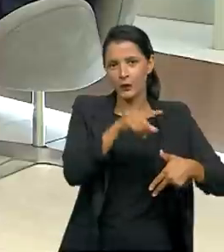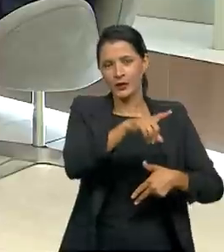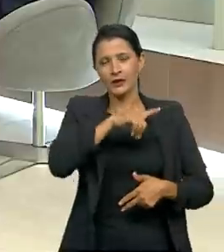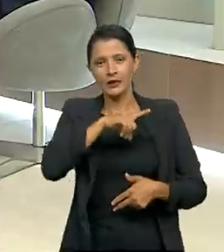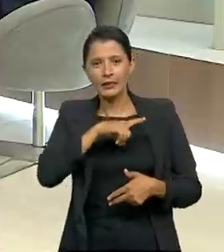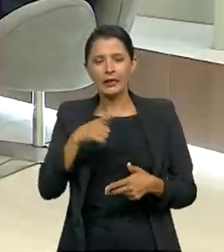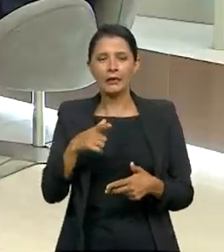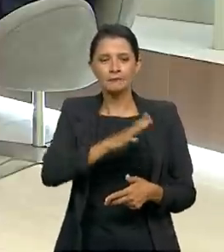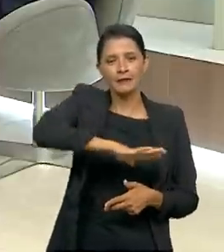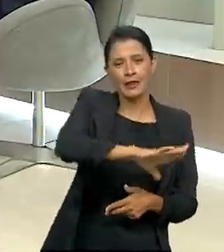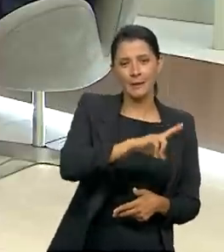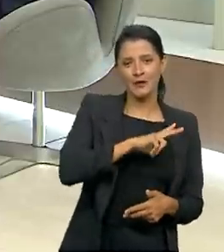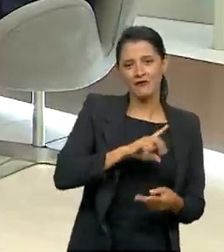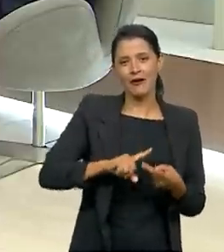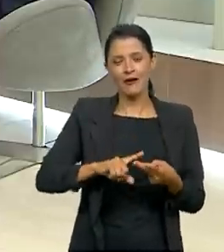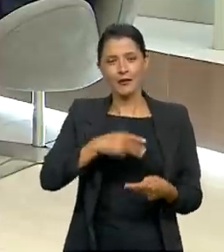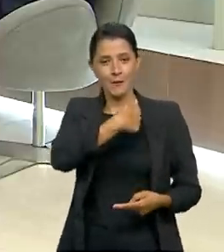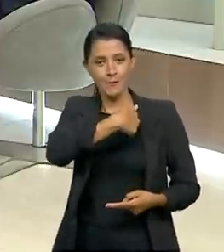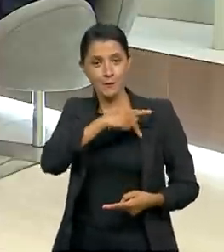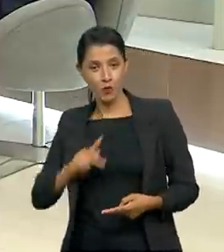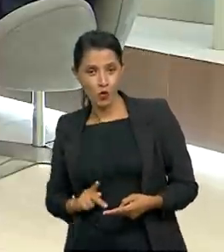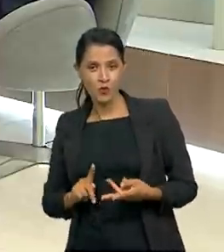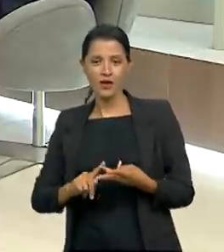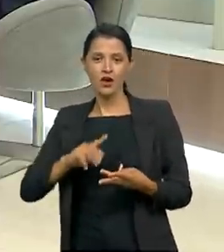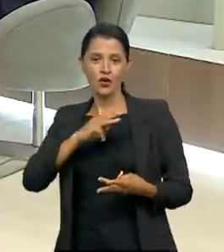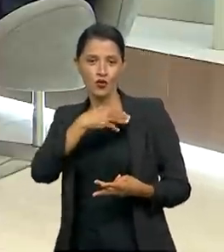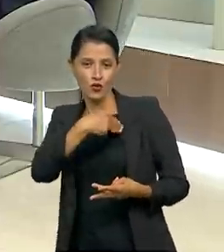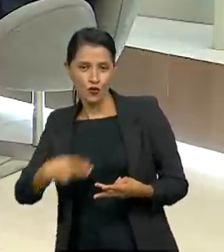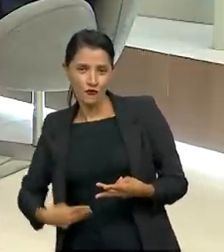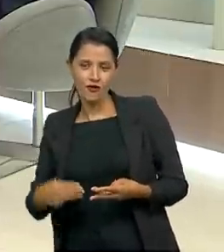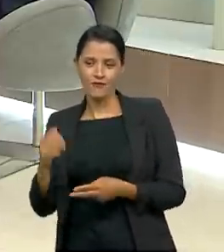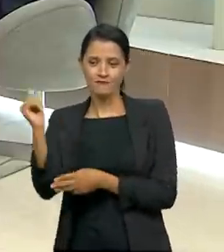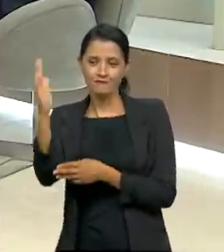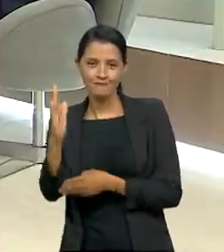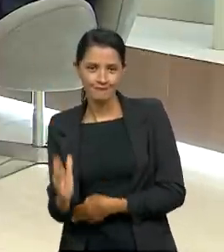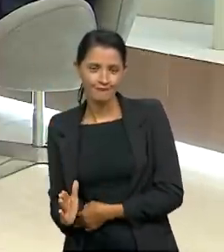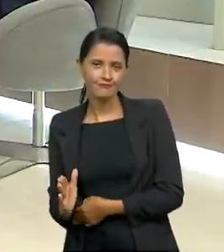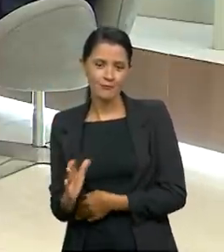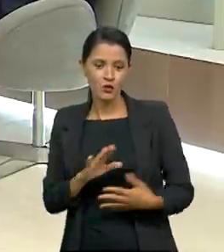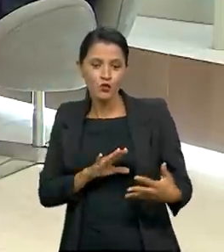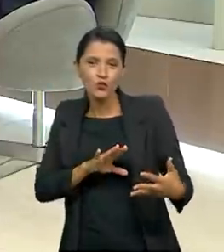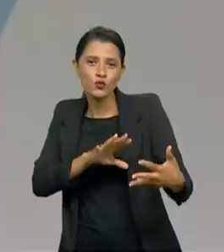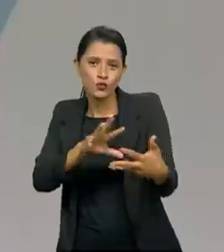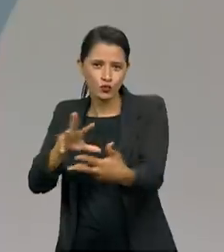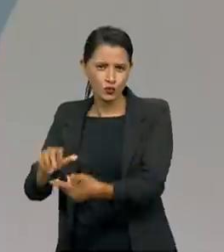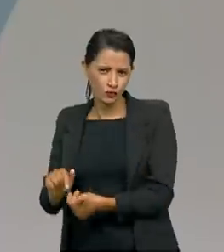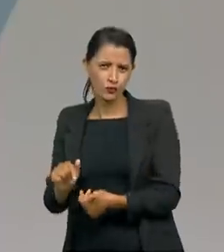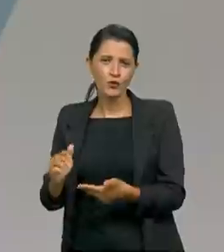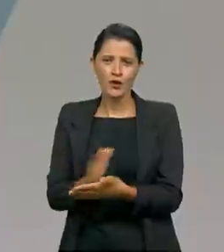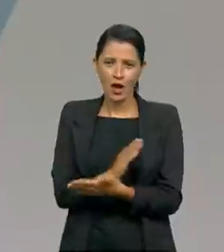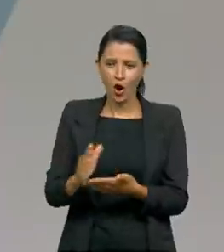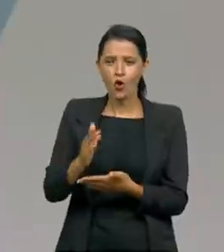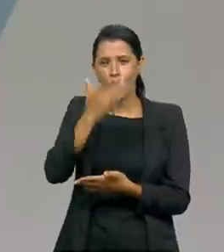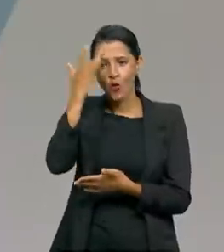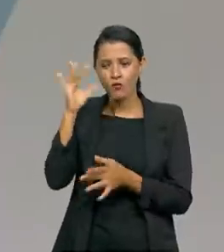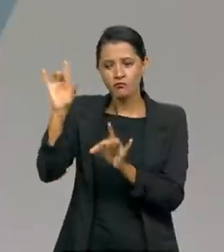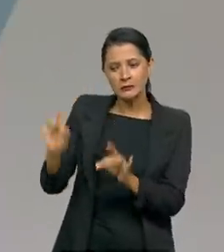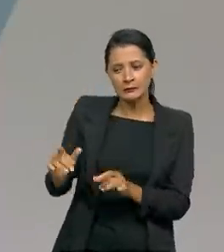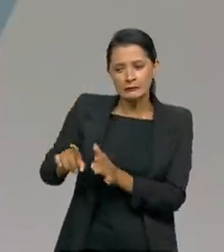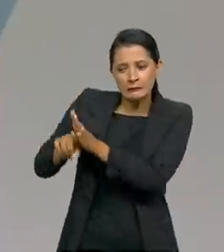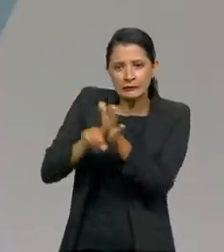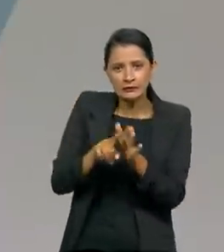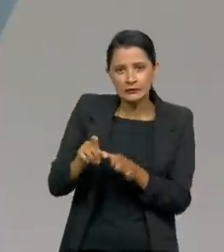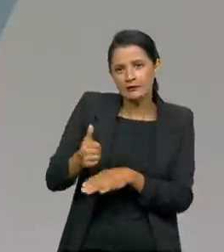esfera privada, esfera pública, governos, Brasil, o mundo todo. Alguns especialistas dizem que a